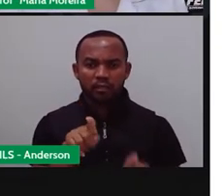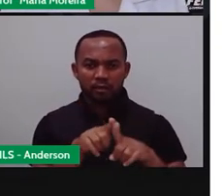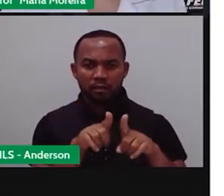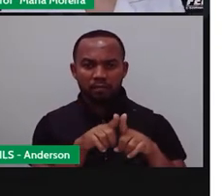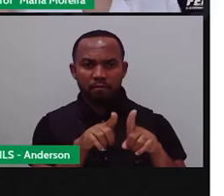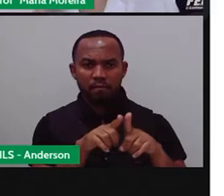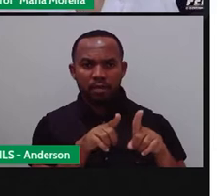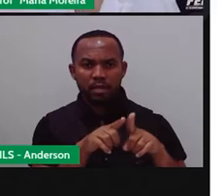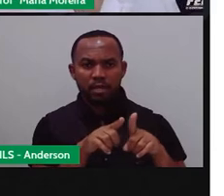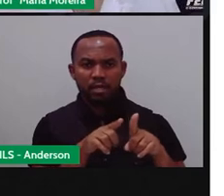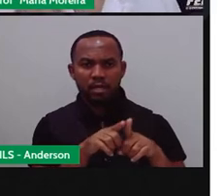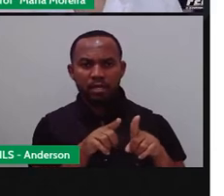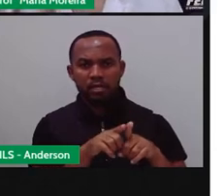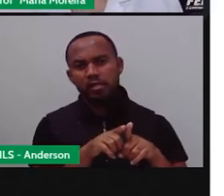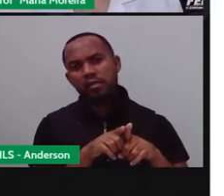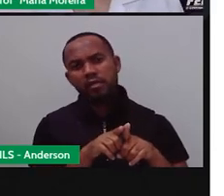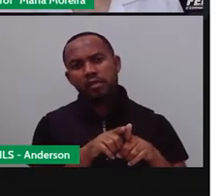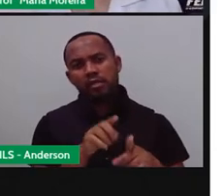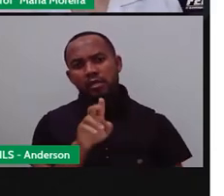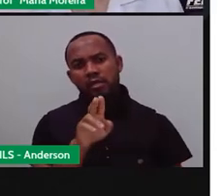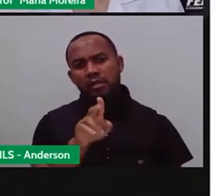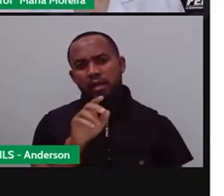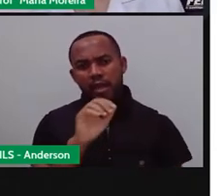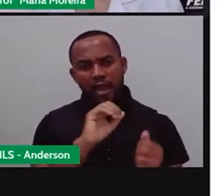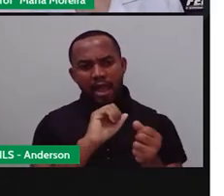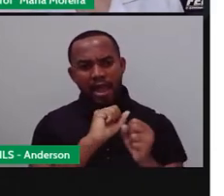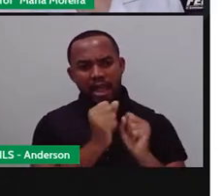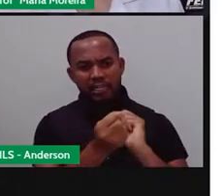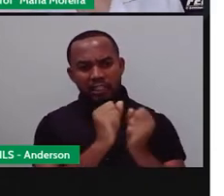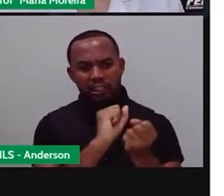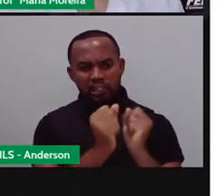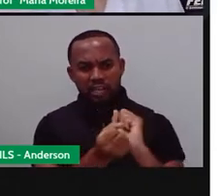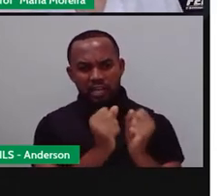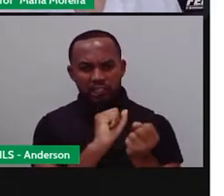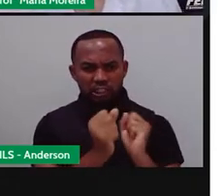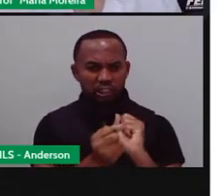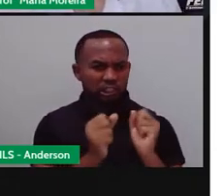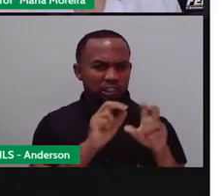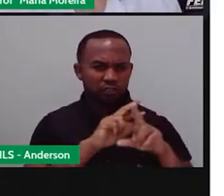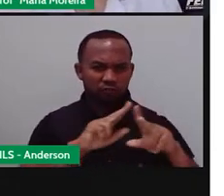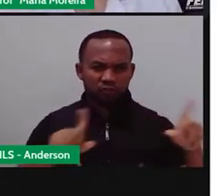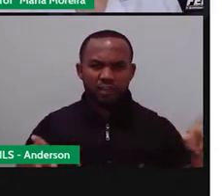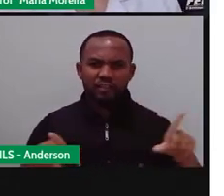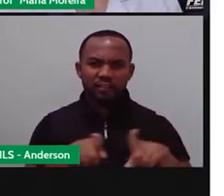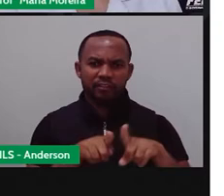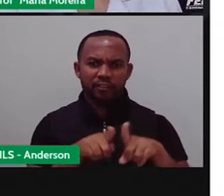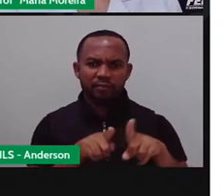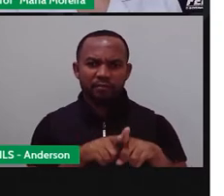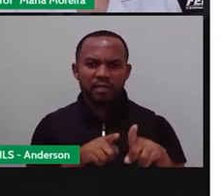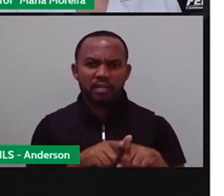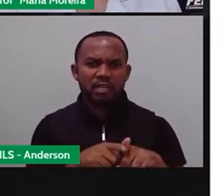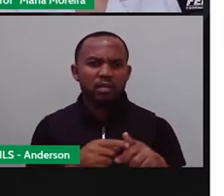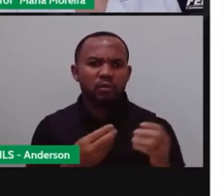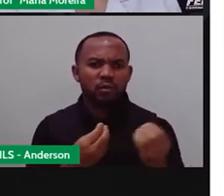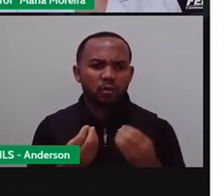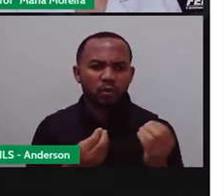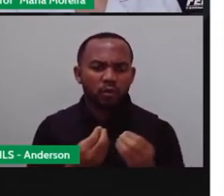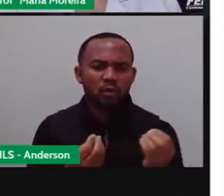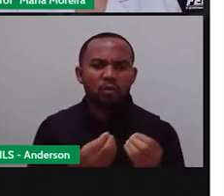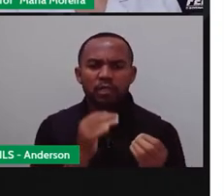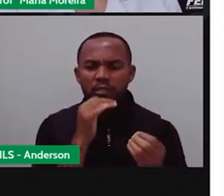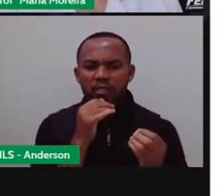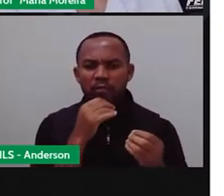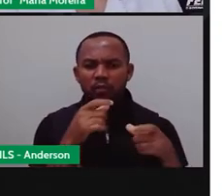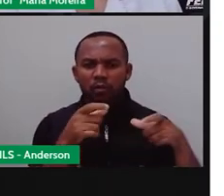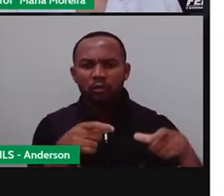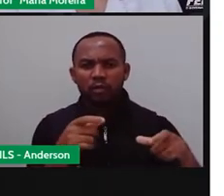brasileiro, a gente vai ver aqui o que é essa arte pop. Romero, né? É muito conceituado nos Estados Unidos, que é lá onde